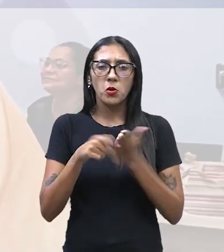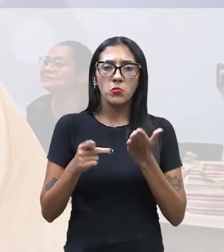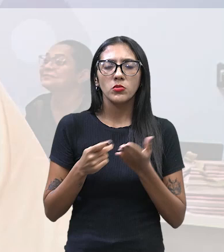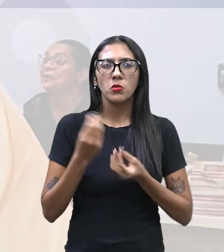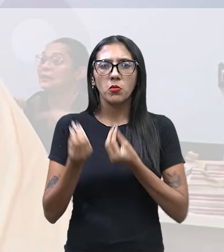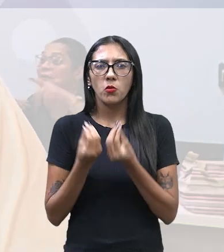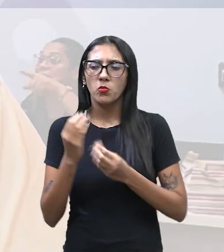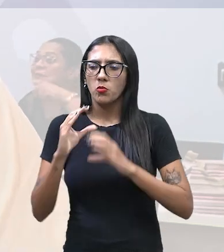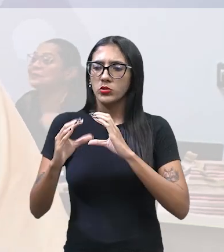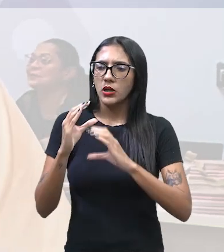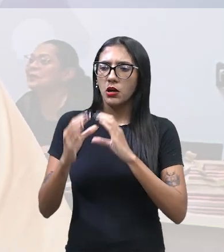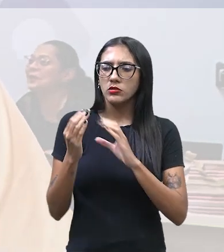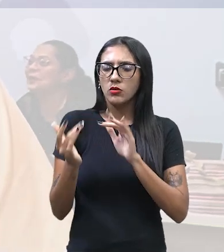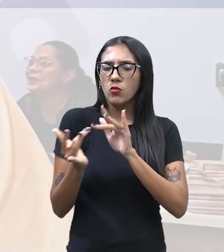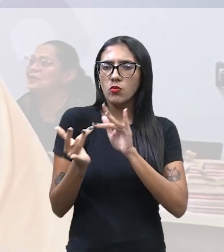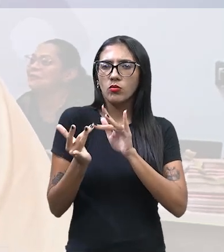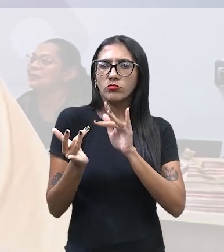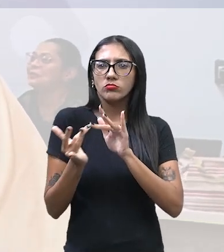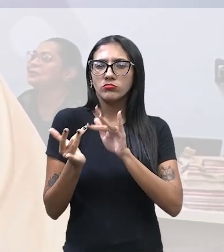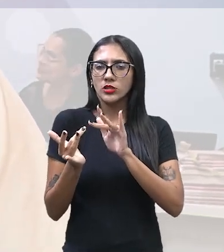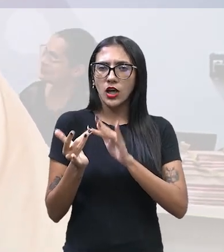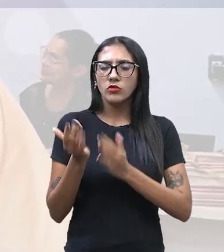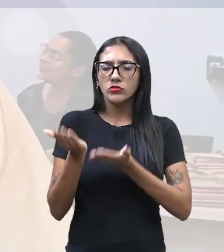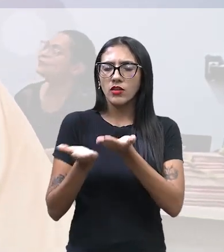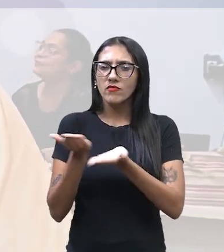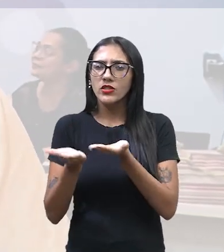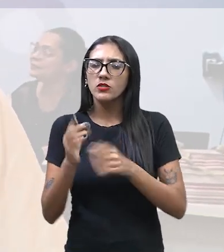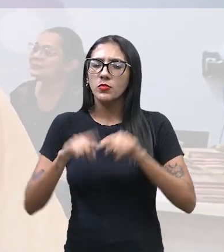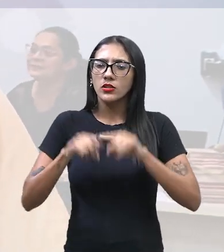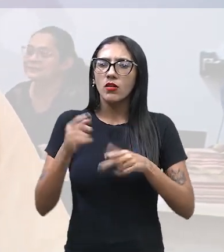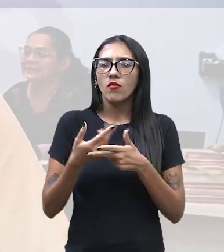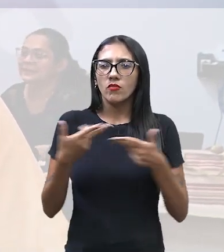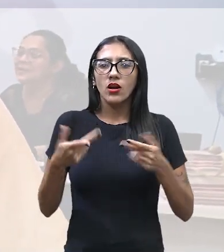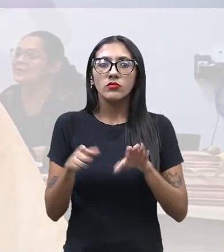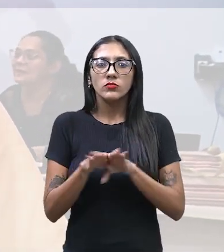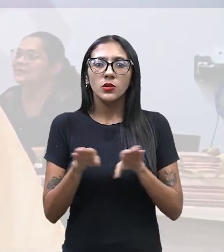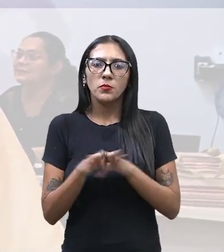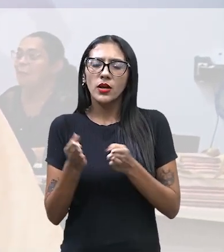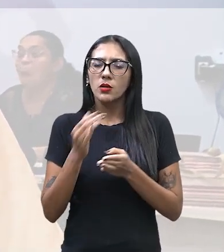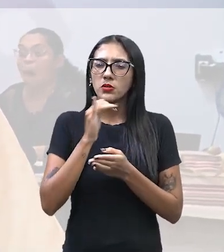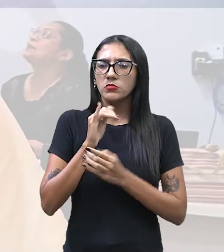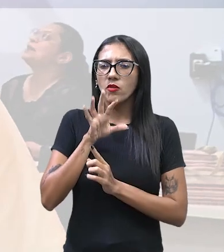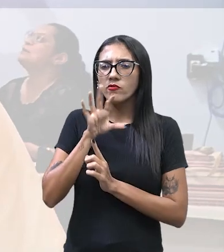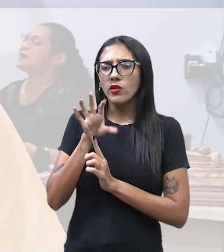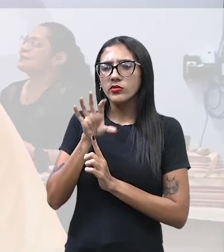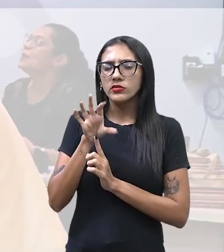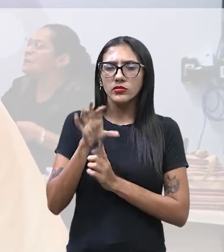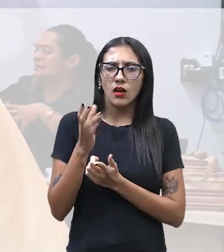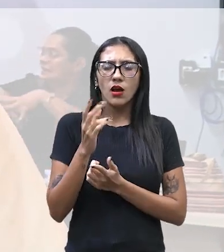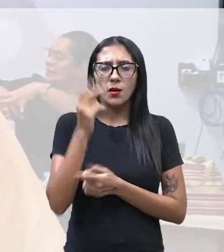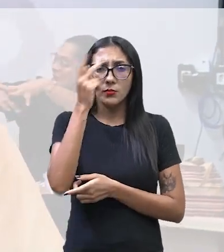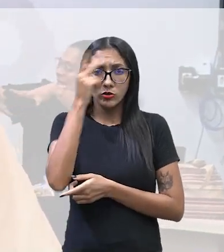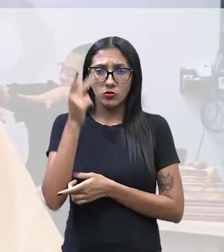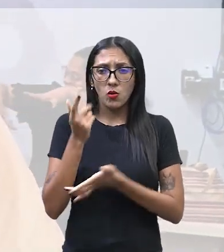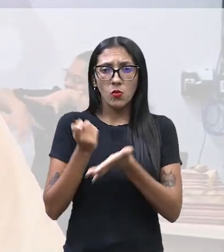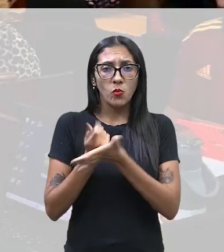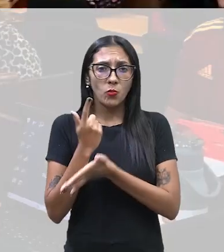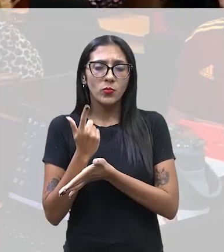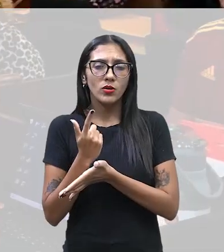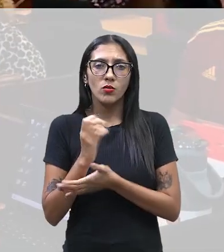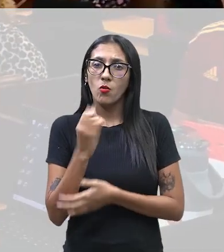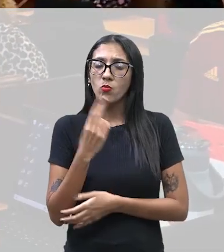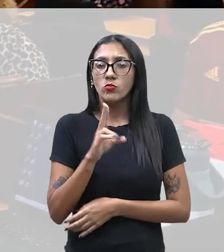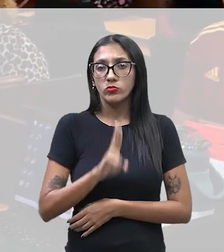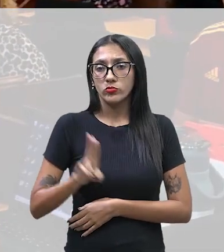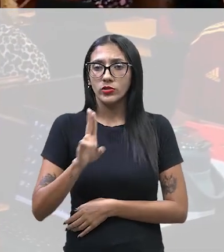de entregar produtos e serviços, né? Uma forma também de persuadir as pessoas em consumir o produto ou o serviço.